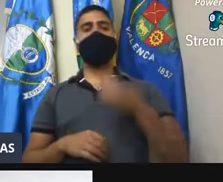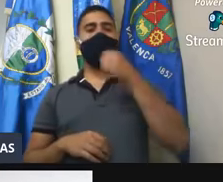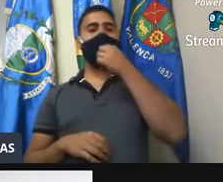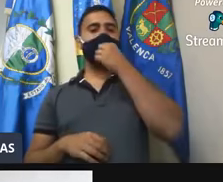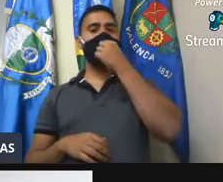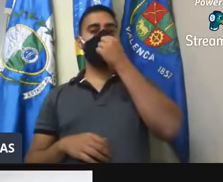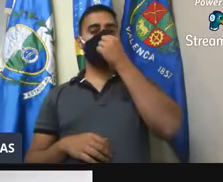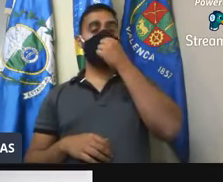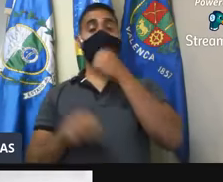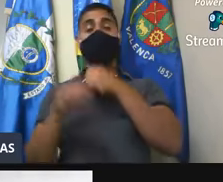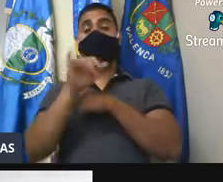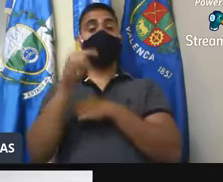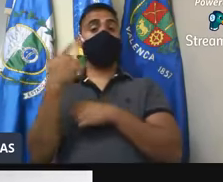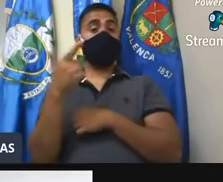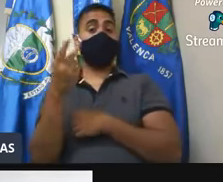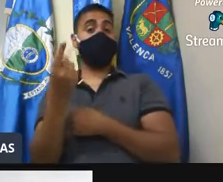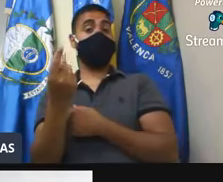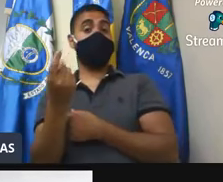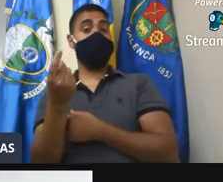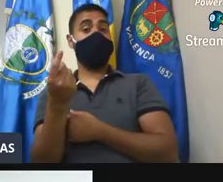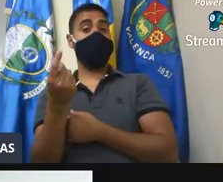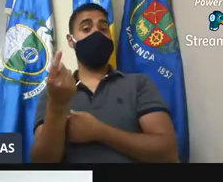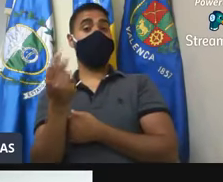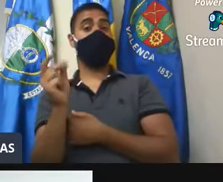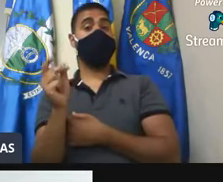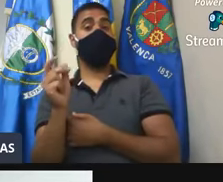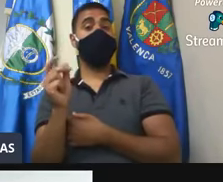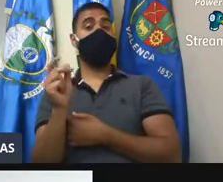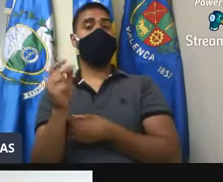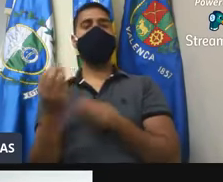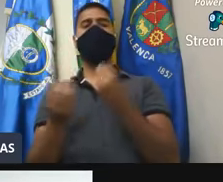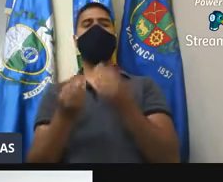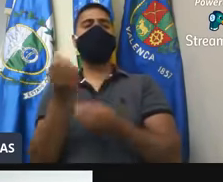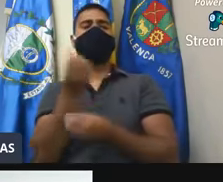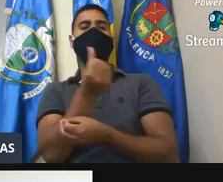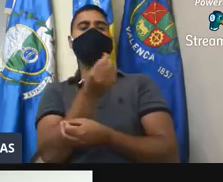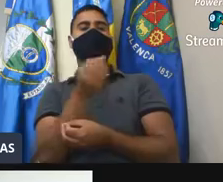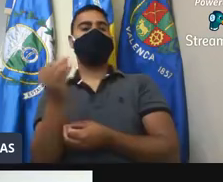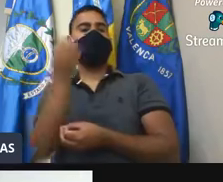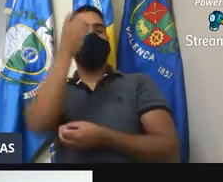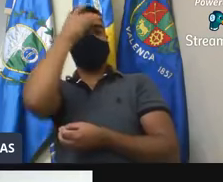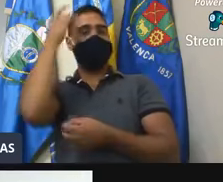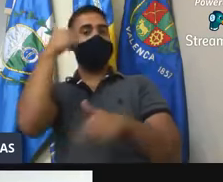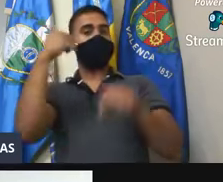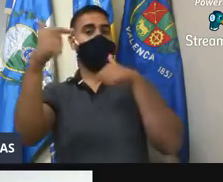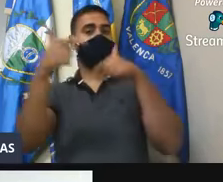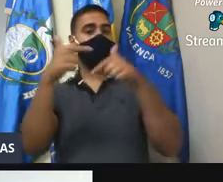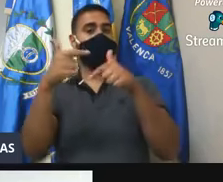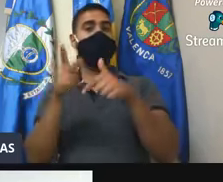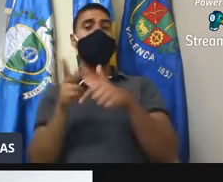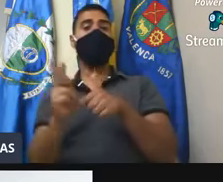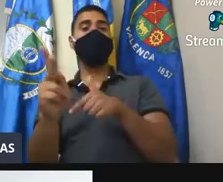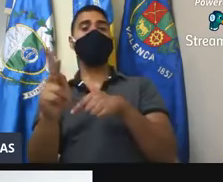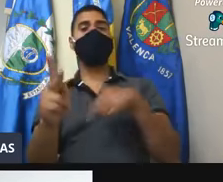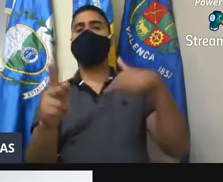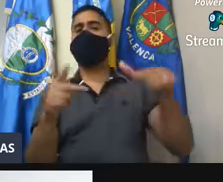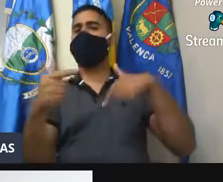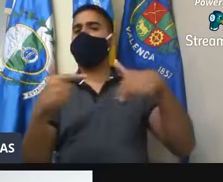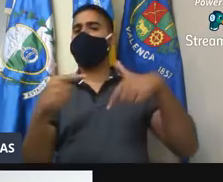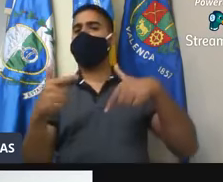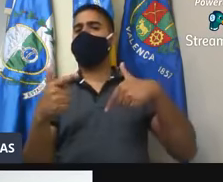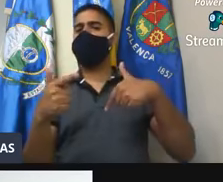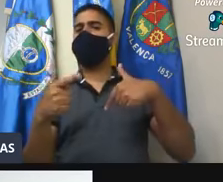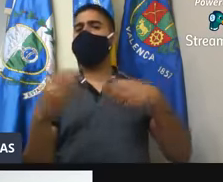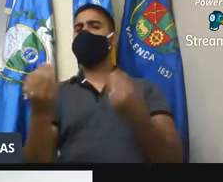se não tem o recurso, como é que as 600 pessoas lá empregadas iam manter seus empregos? Como é que seria o